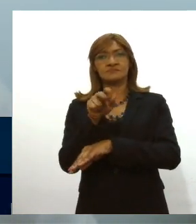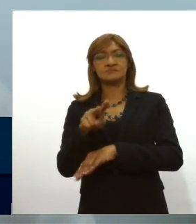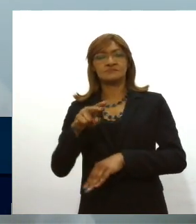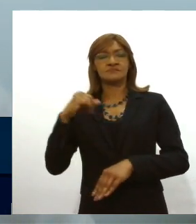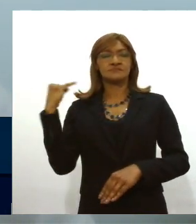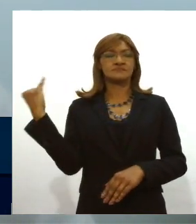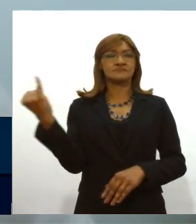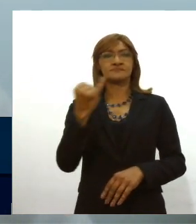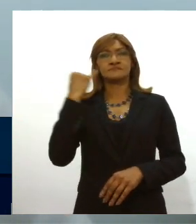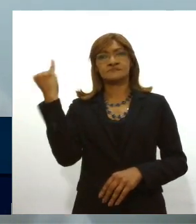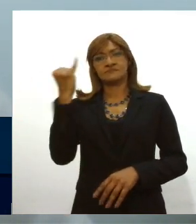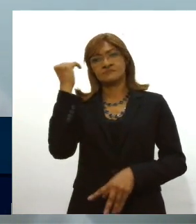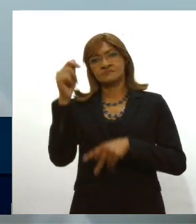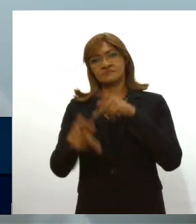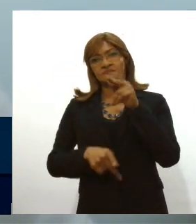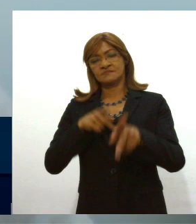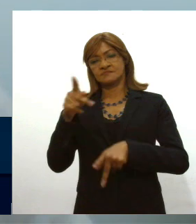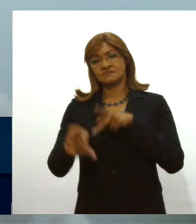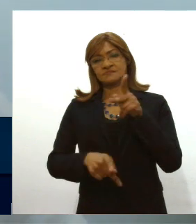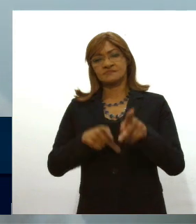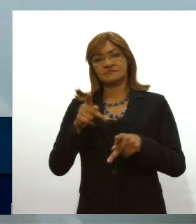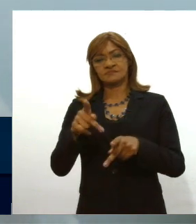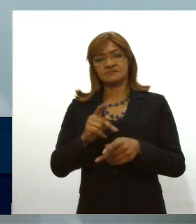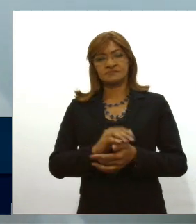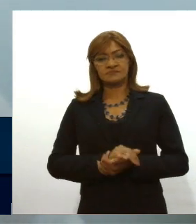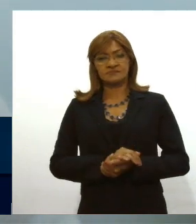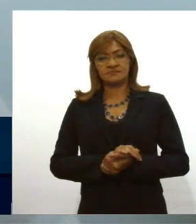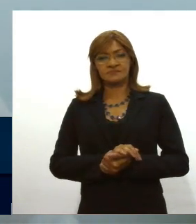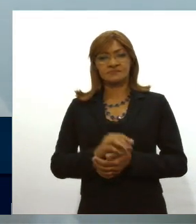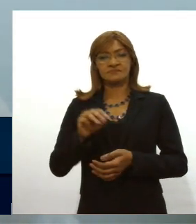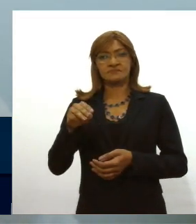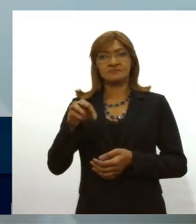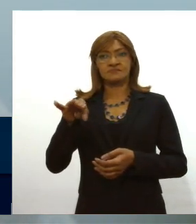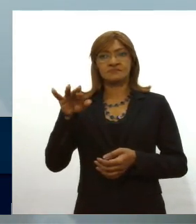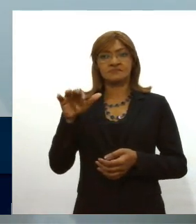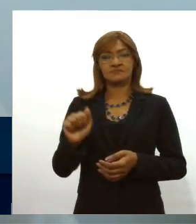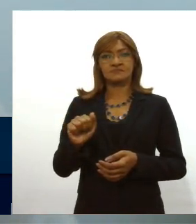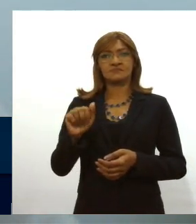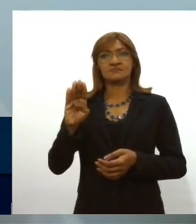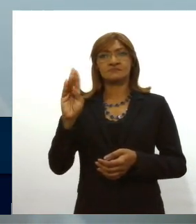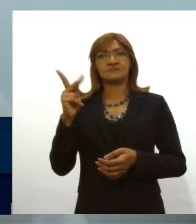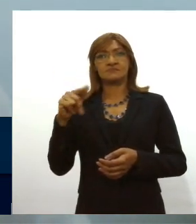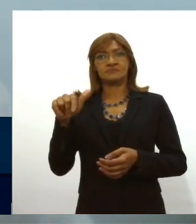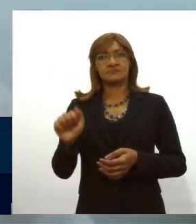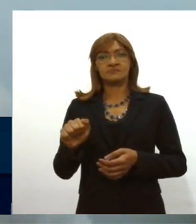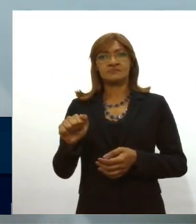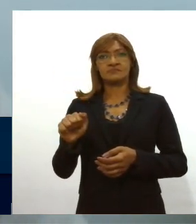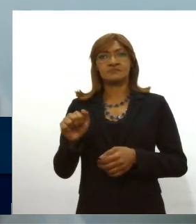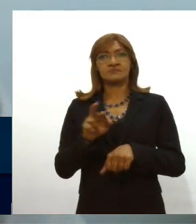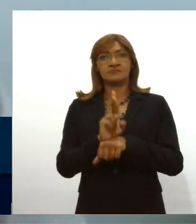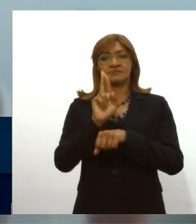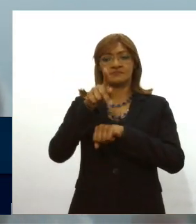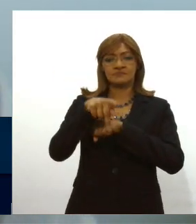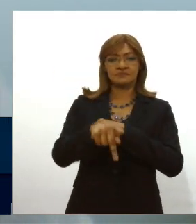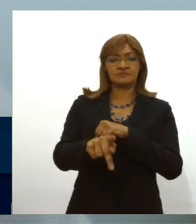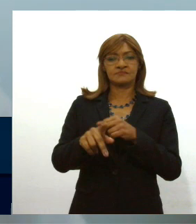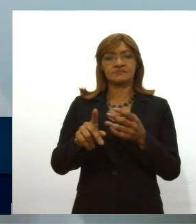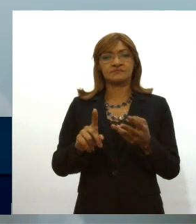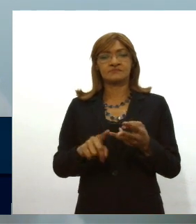para a população de Moita Bonita de Ribeirópolis de